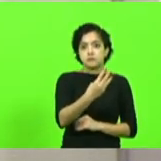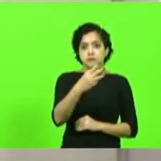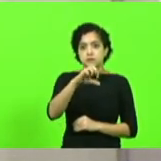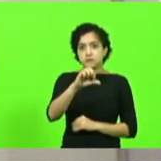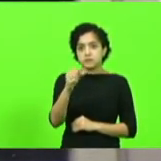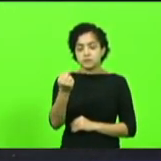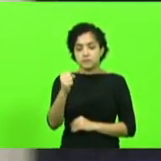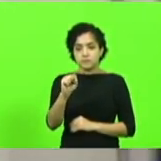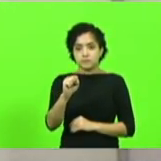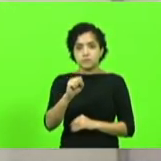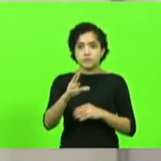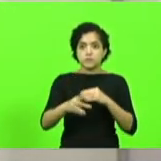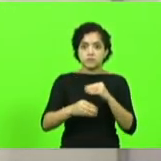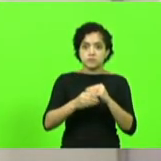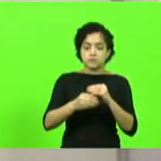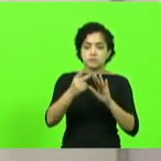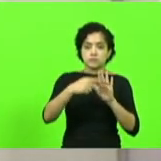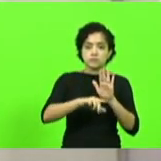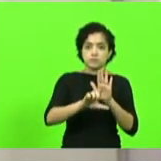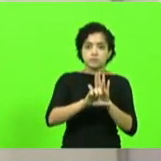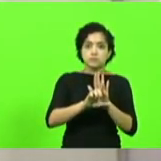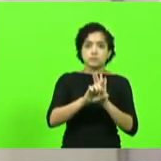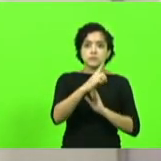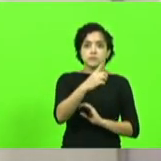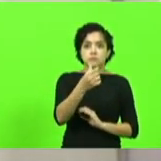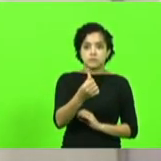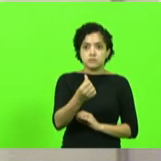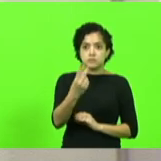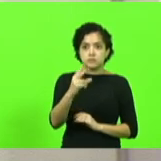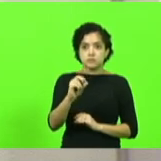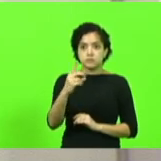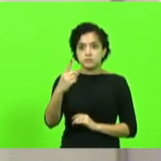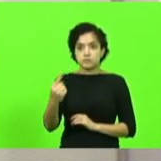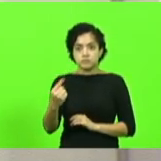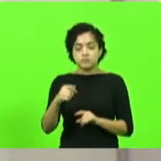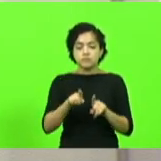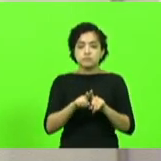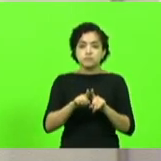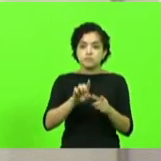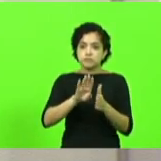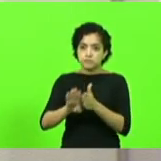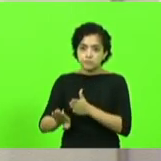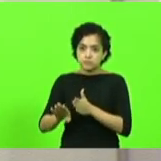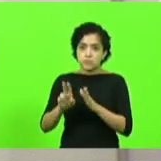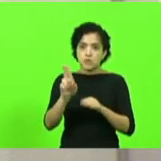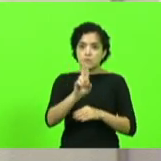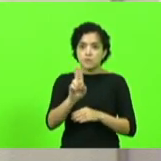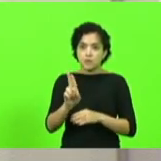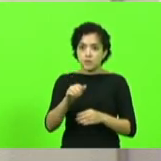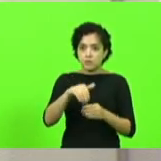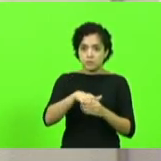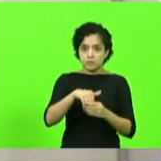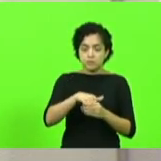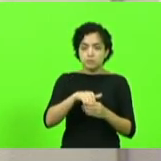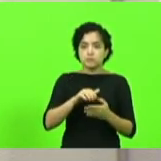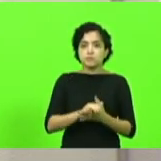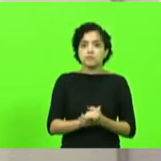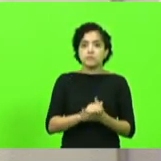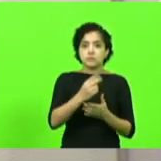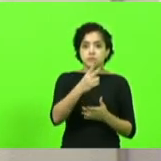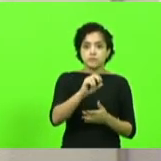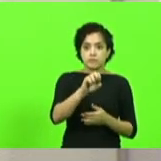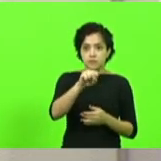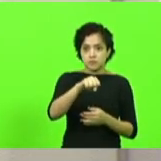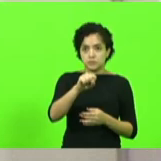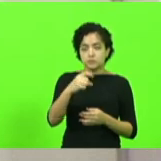O projeto de lei complementar 16-2021, ex-ofício, foi rejeitado em primeiro turno pelo processo nominal com a seguinte votação. 20 votos sim,